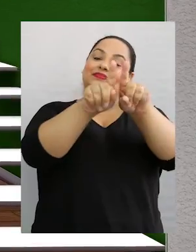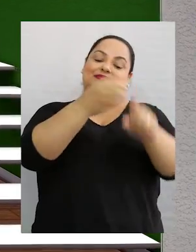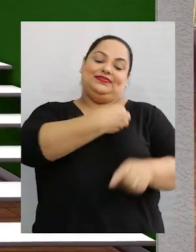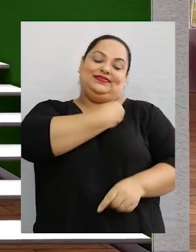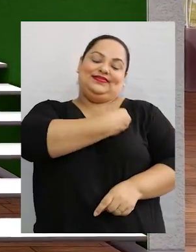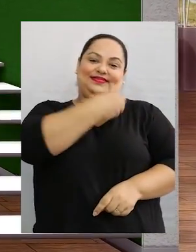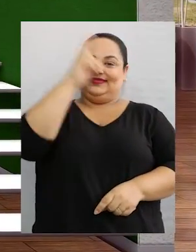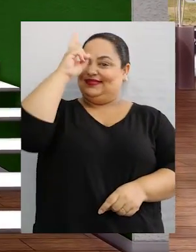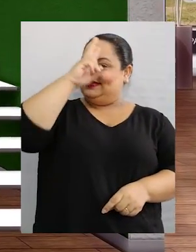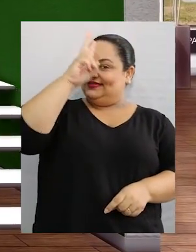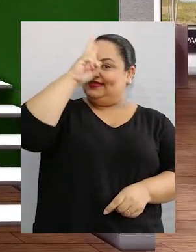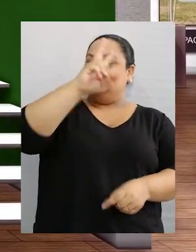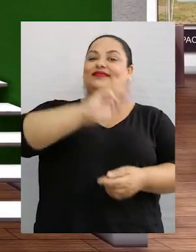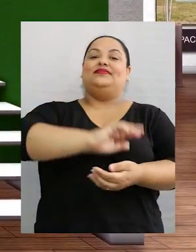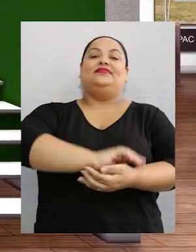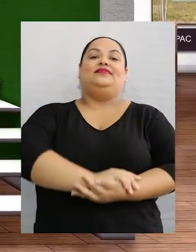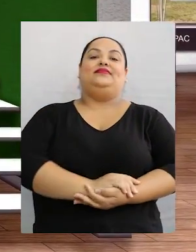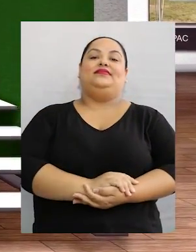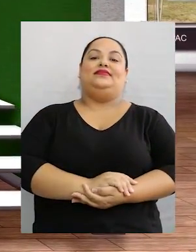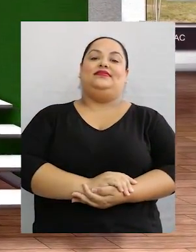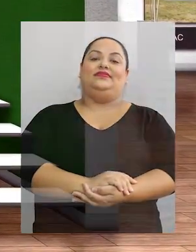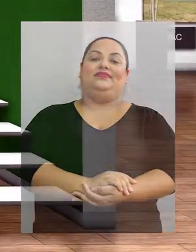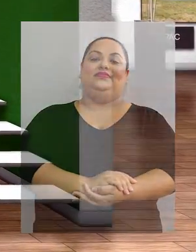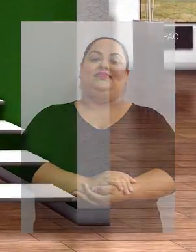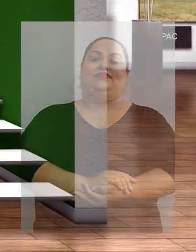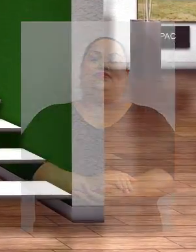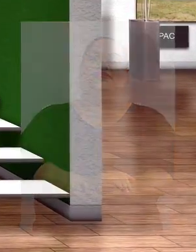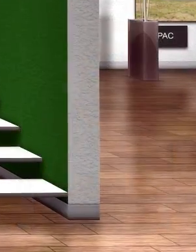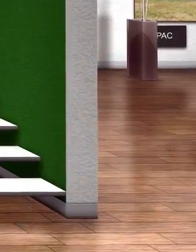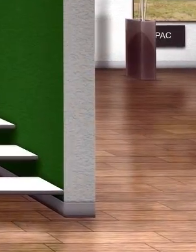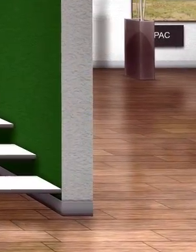Público do Estado do Acre. Você também faz parte dessa história.